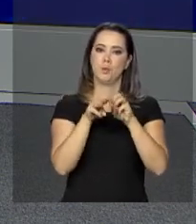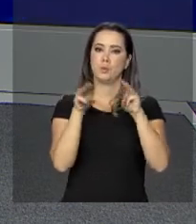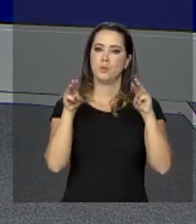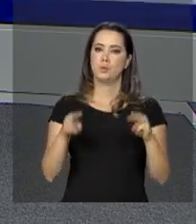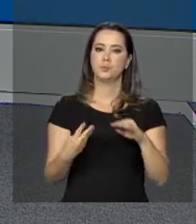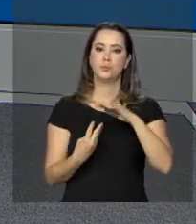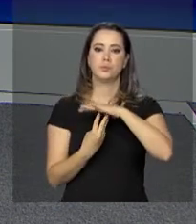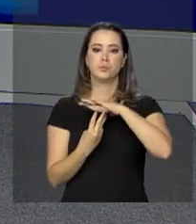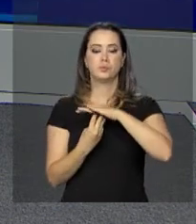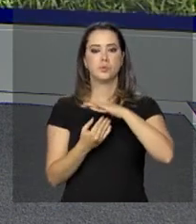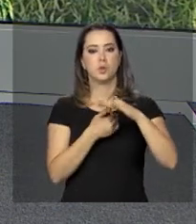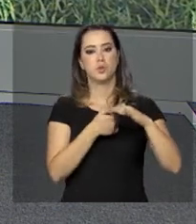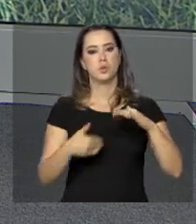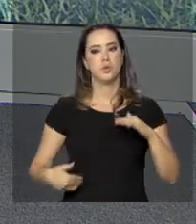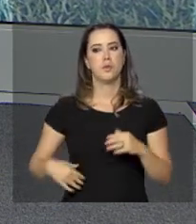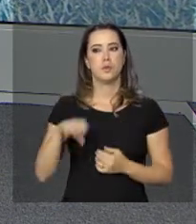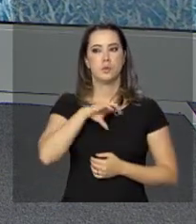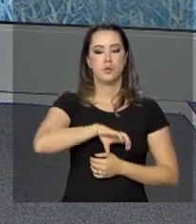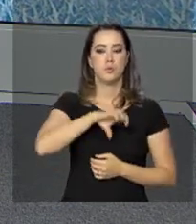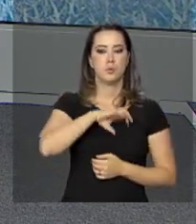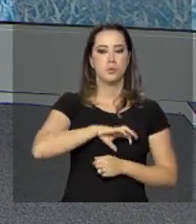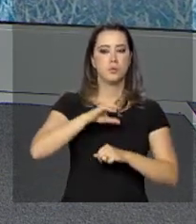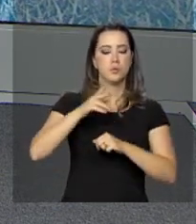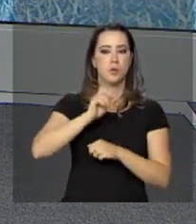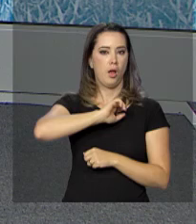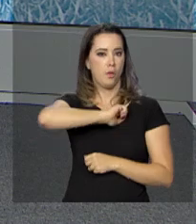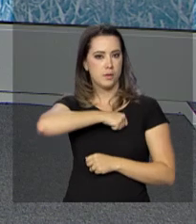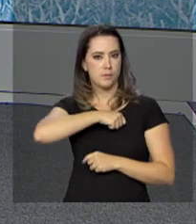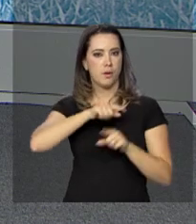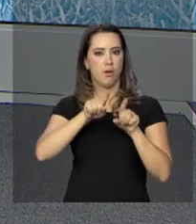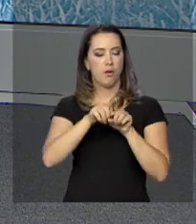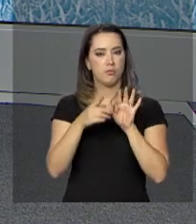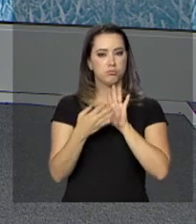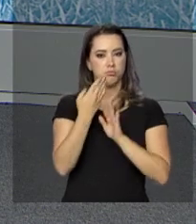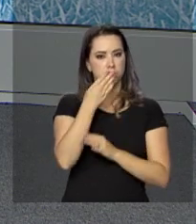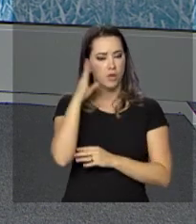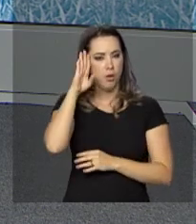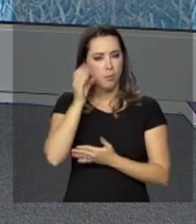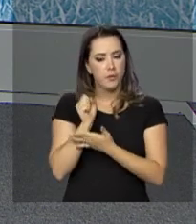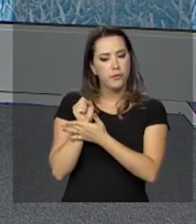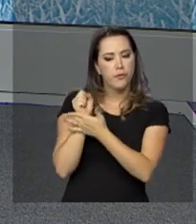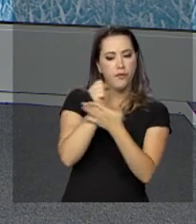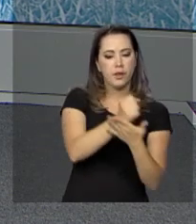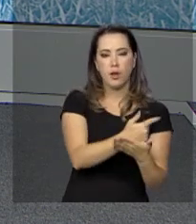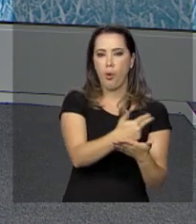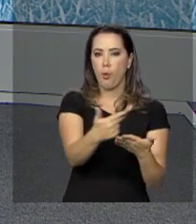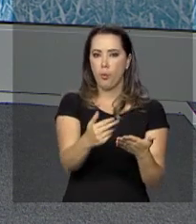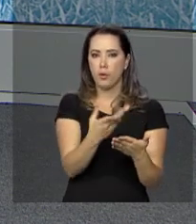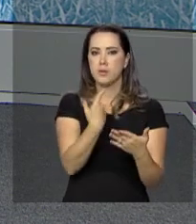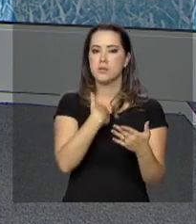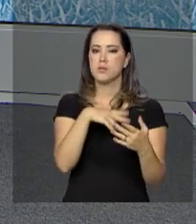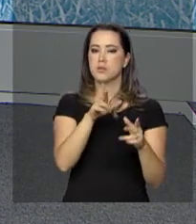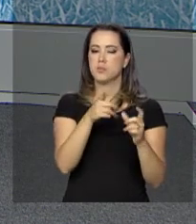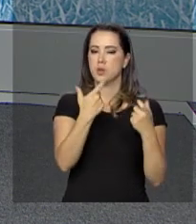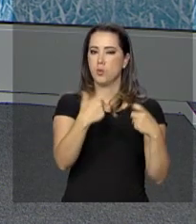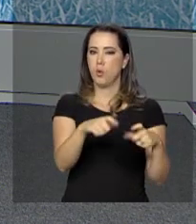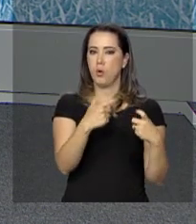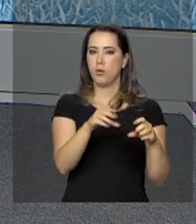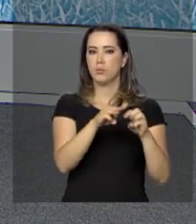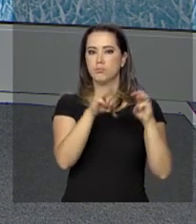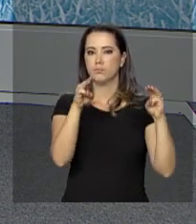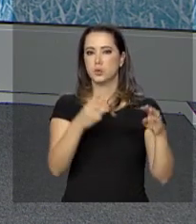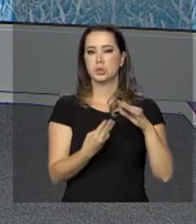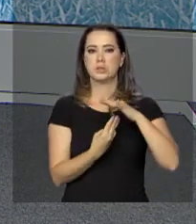Os governos de Portugal e Espanha prometeram fazer doações para a recomposição do acervo do Museu Nacional, que foi quase